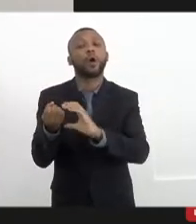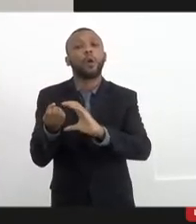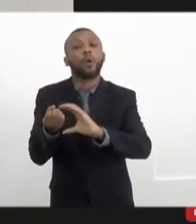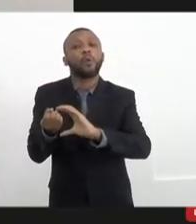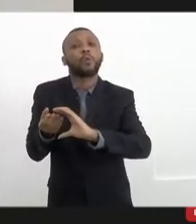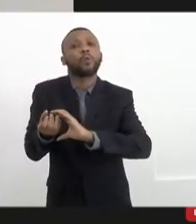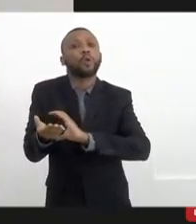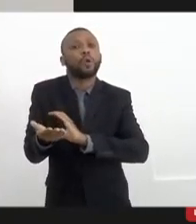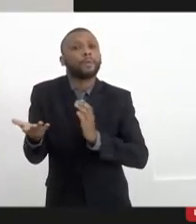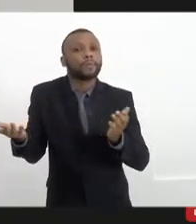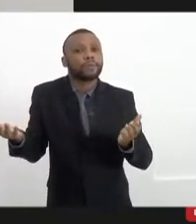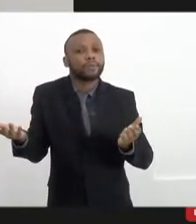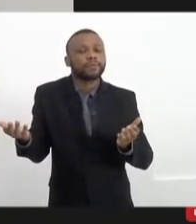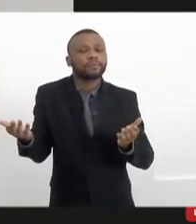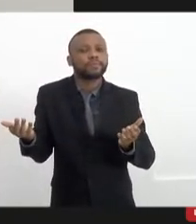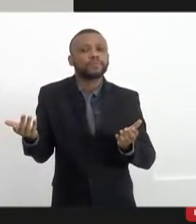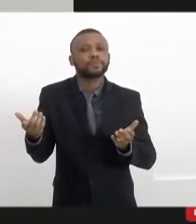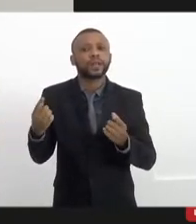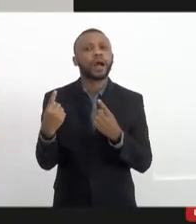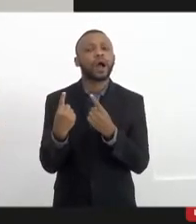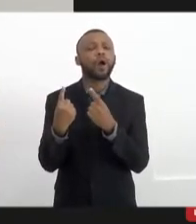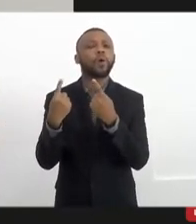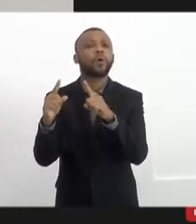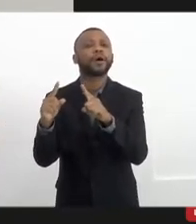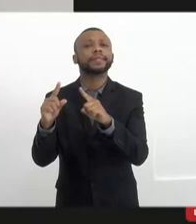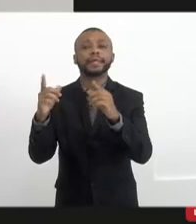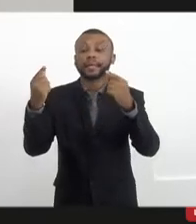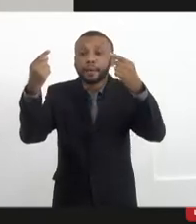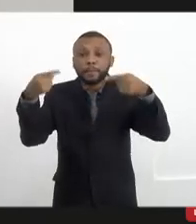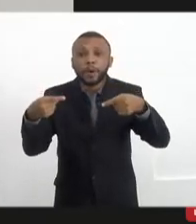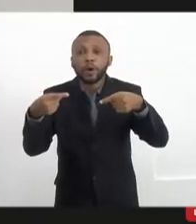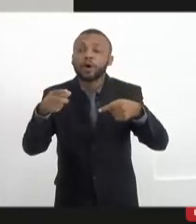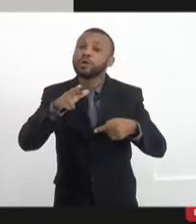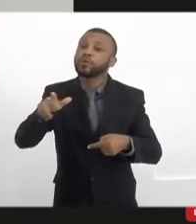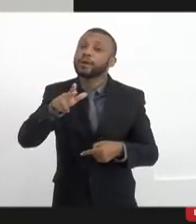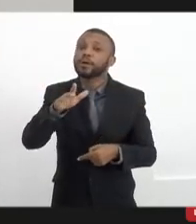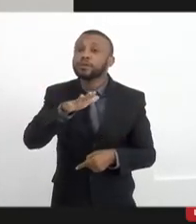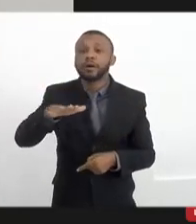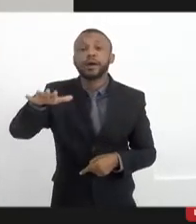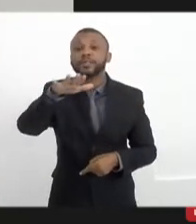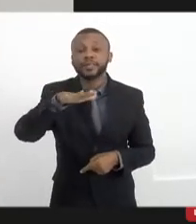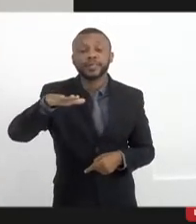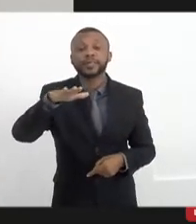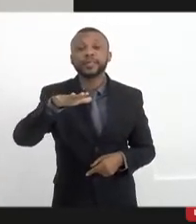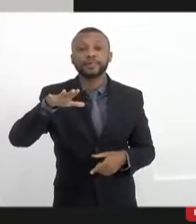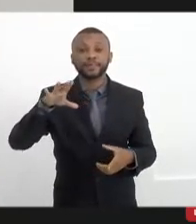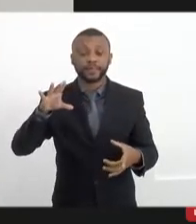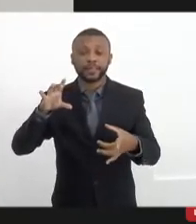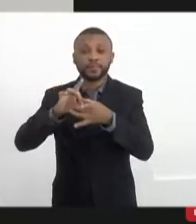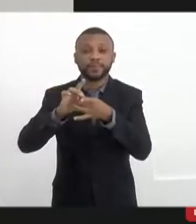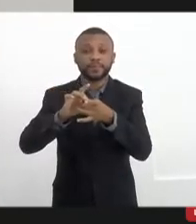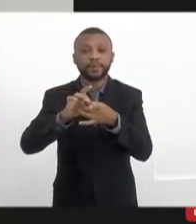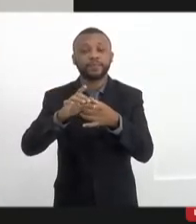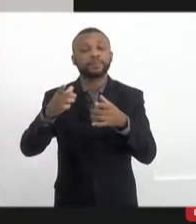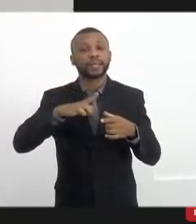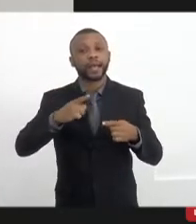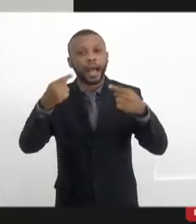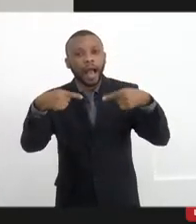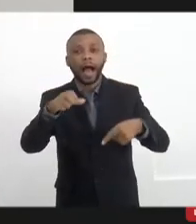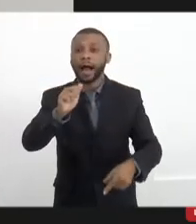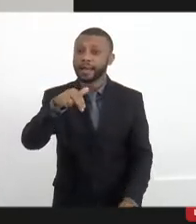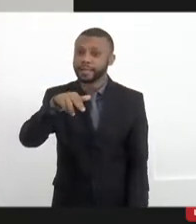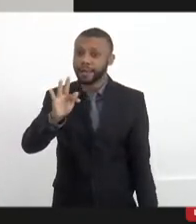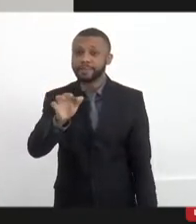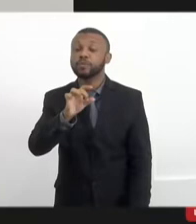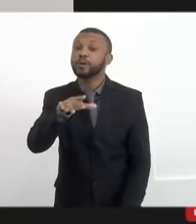para isso que a gente está disputando a contra-hegemonia. Não é só no campo ideológico. Nós, da agência de favela, não queremos só